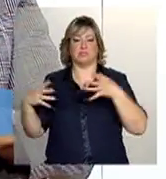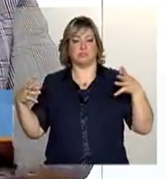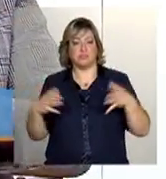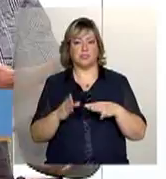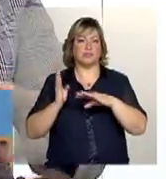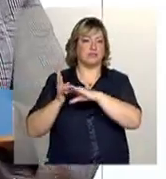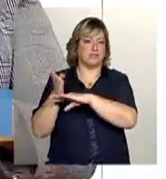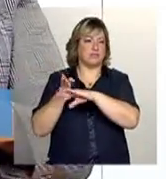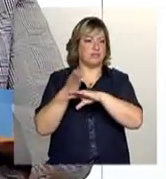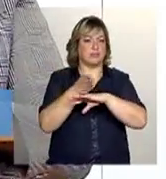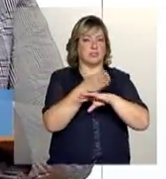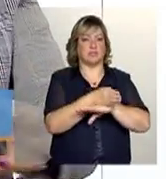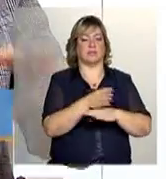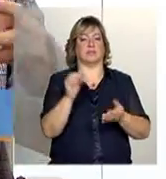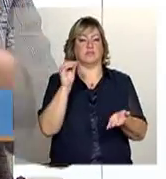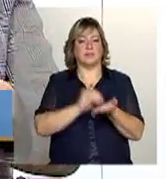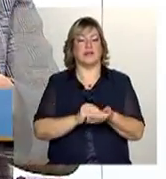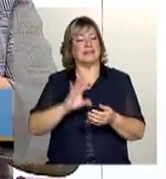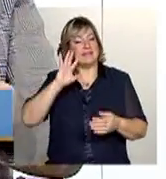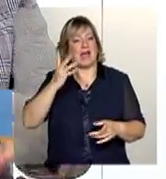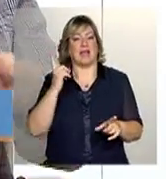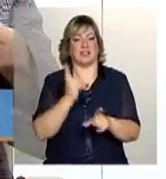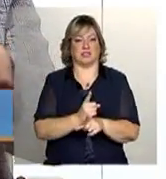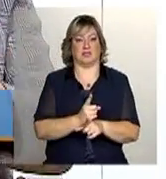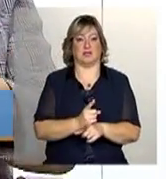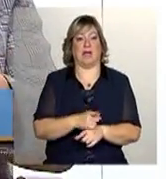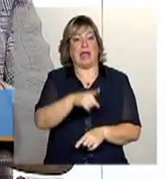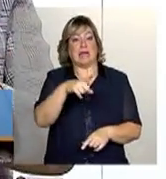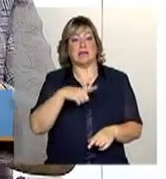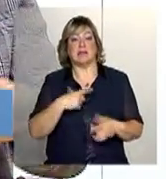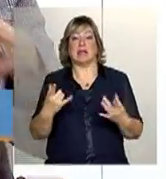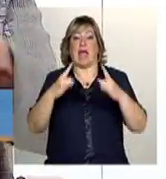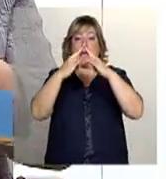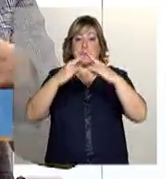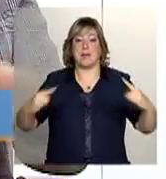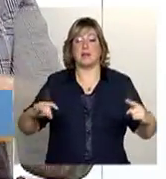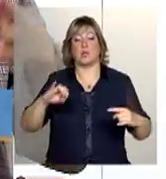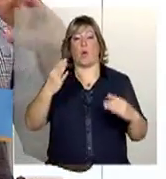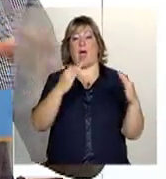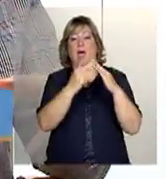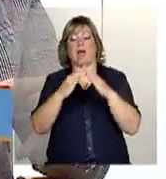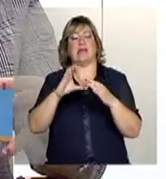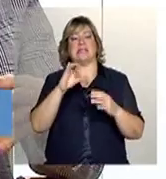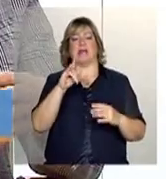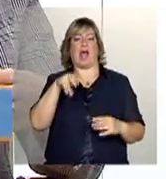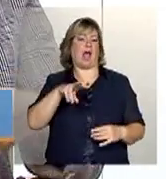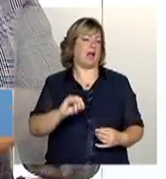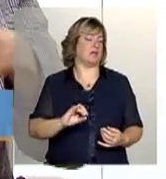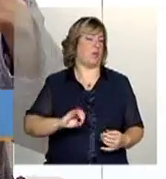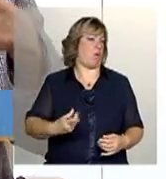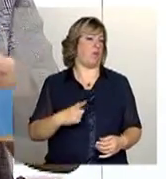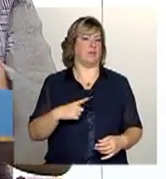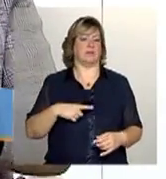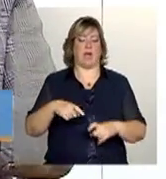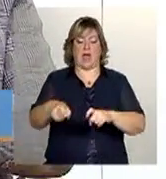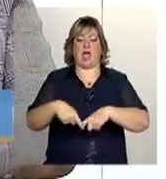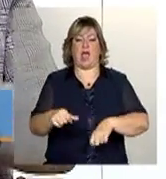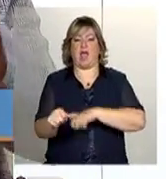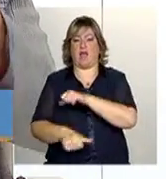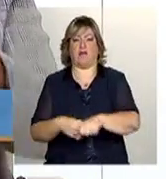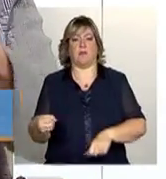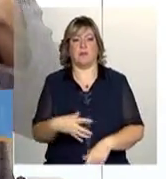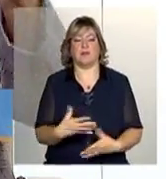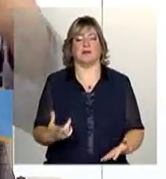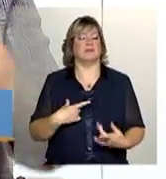geograficamente localizada, né? Ela mora junta, ela está no acampamento, seja ele cigando, seja ele acampar de reforma agrária, qualquer